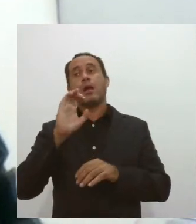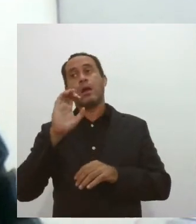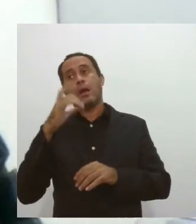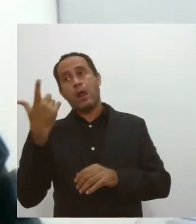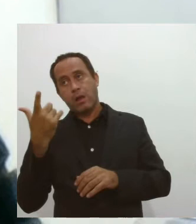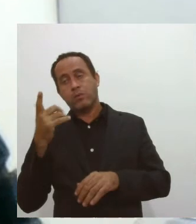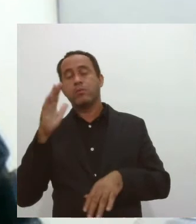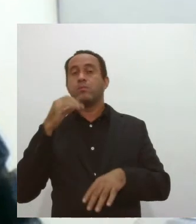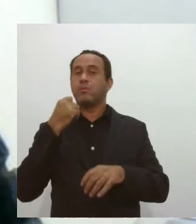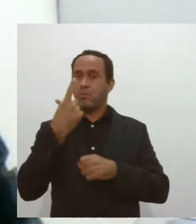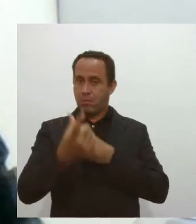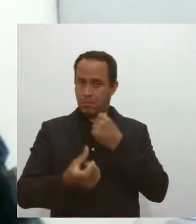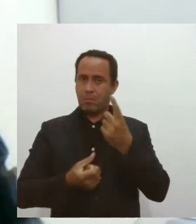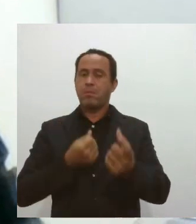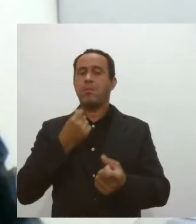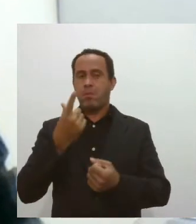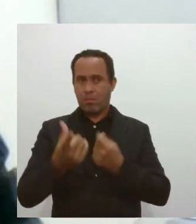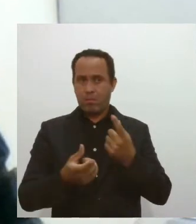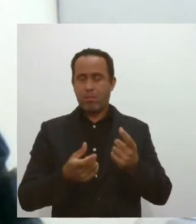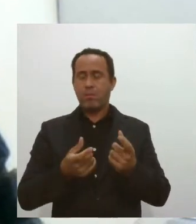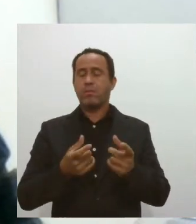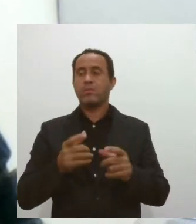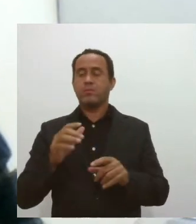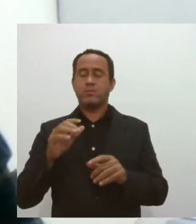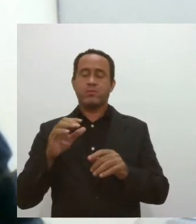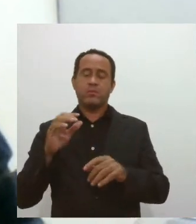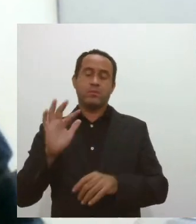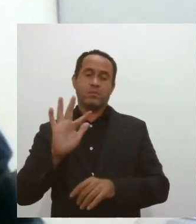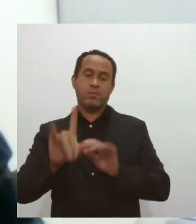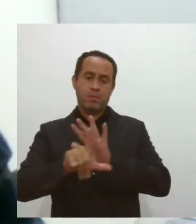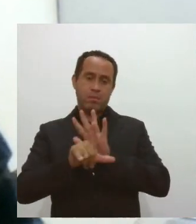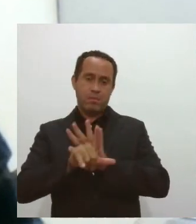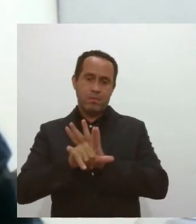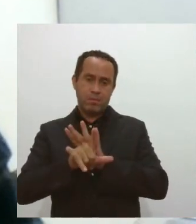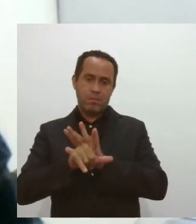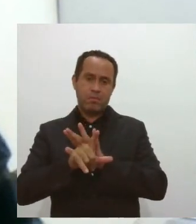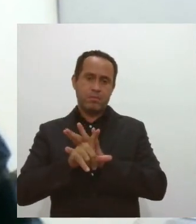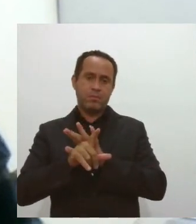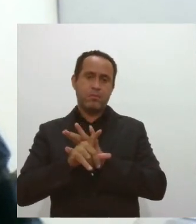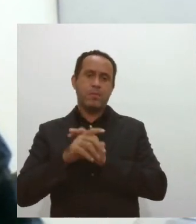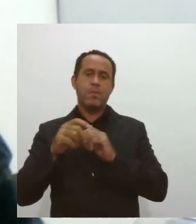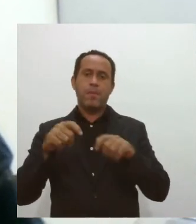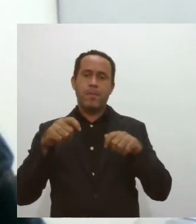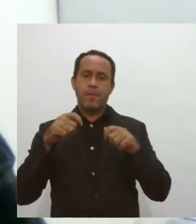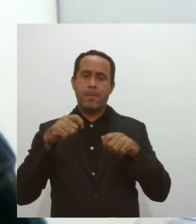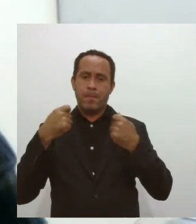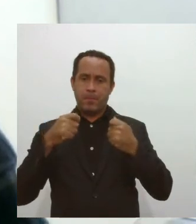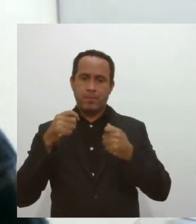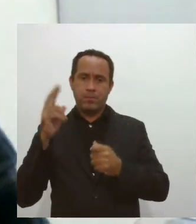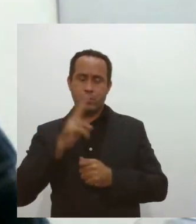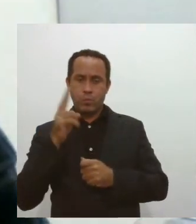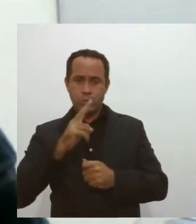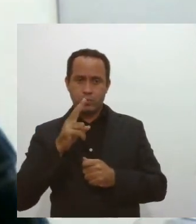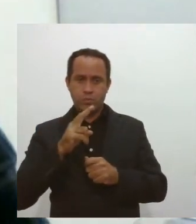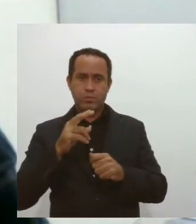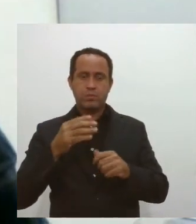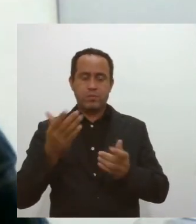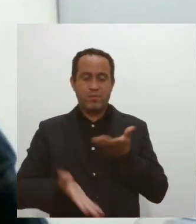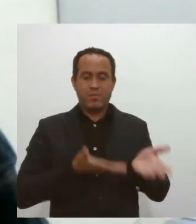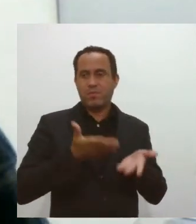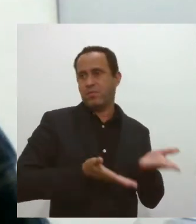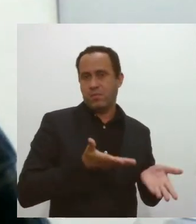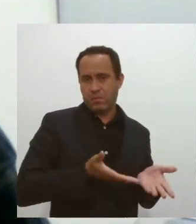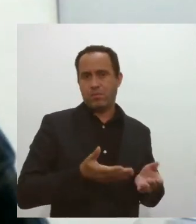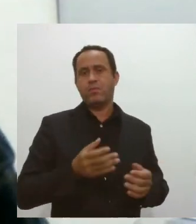onde a vigilância nos pede para que a gente tenha uma atenção maior para esses pacientes, porque são pacientes que vão fazer tratamento,